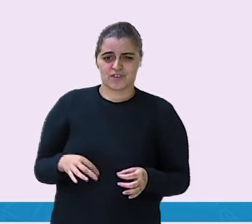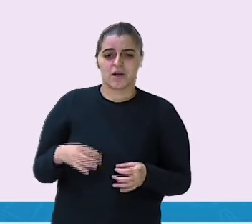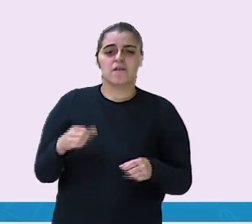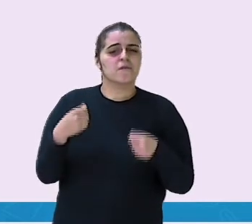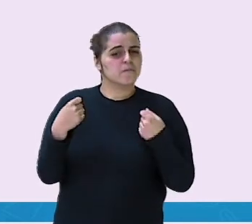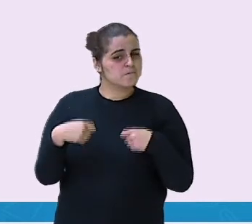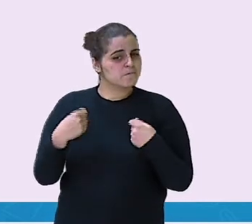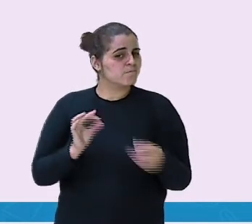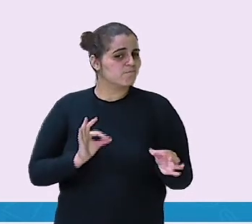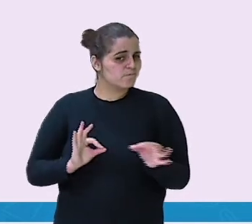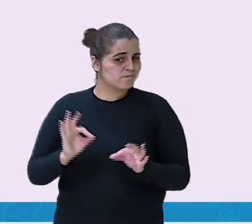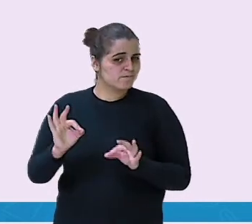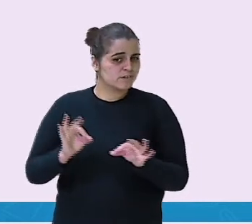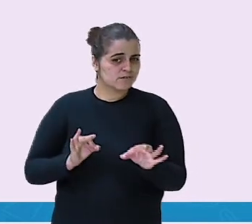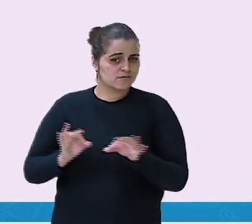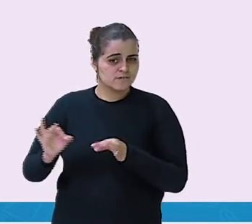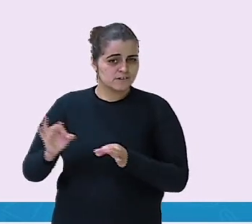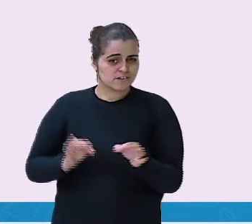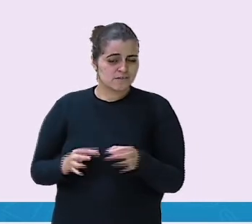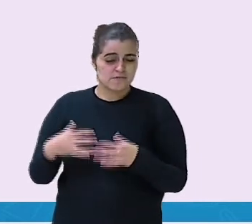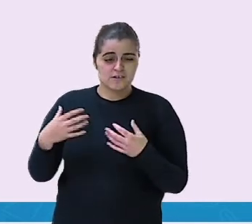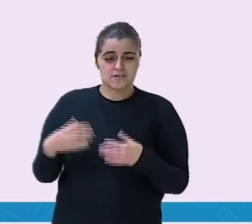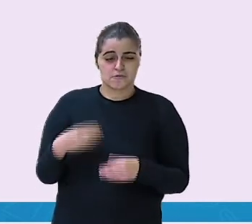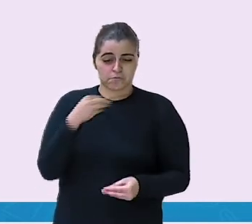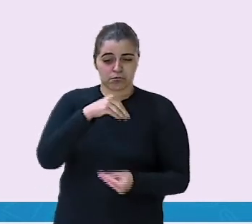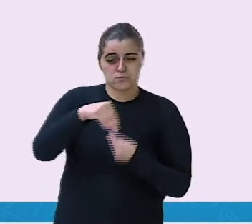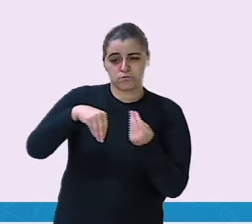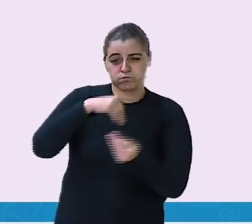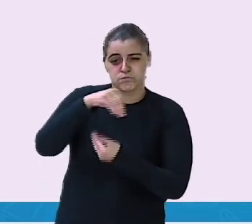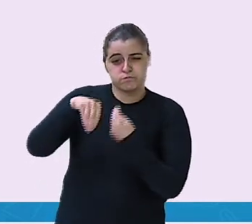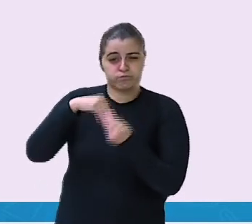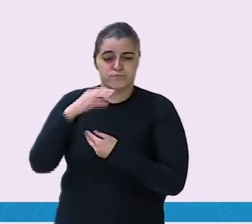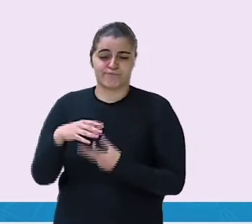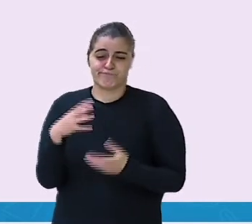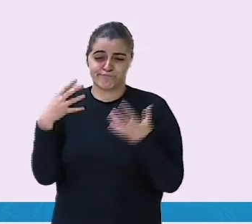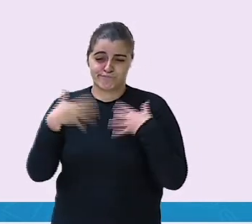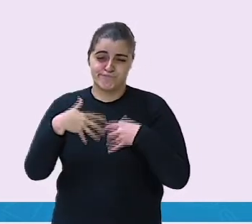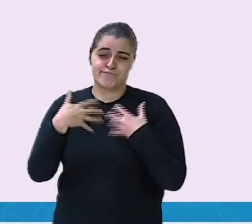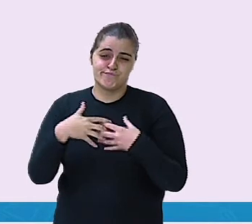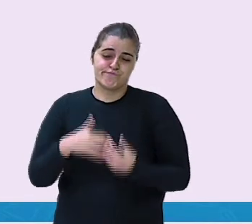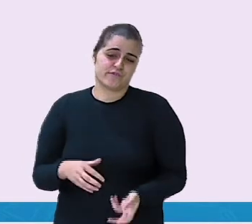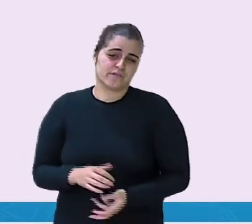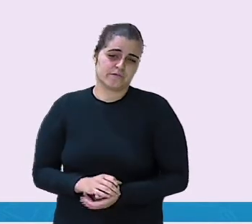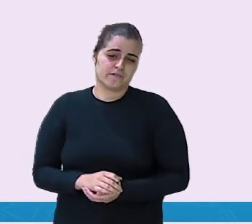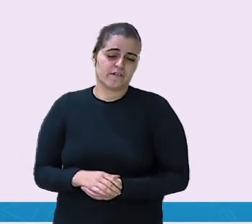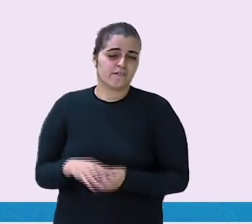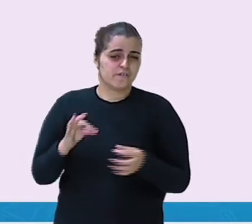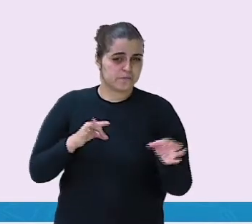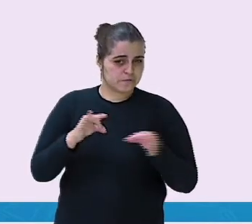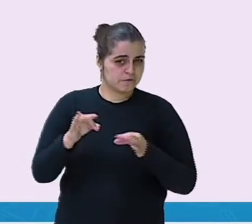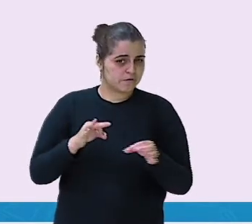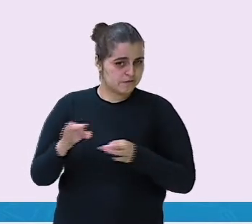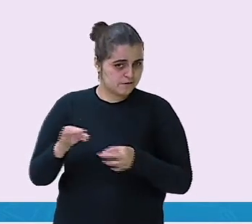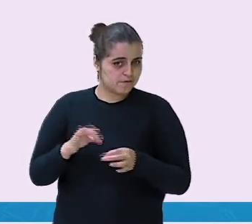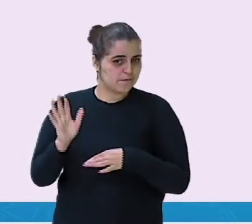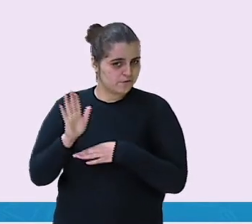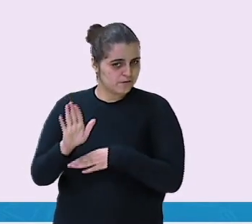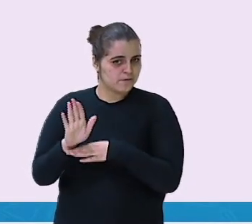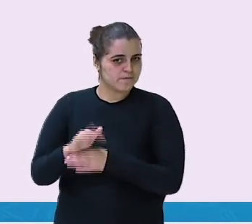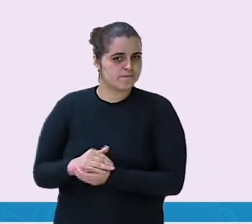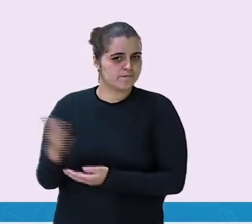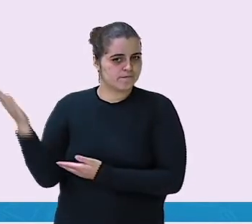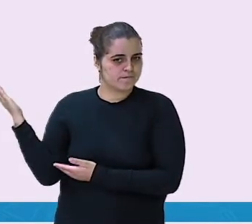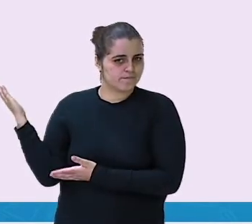Ficou desorganizado. Ficou bagunçado. Você não sabe o que aconteceu em cada dia. Então, vamos ajudar a organizar?